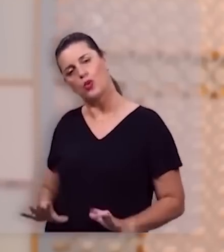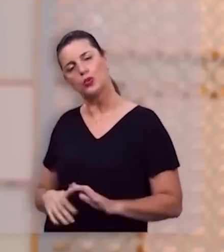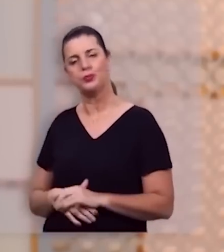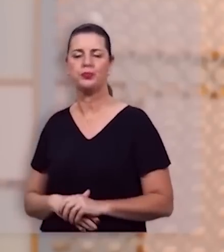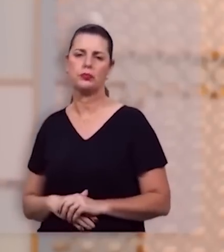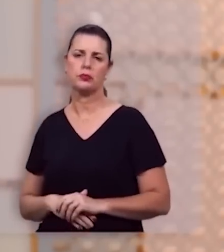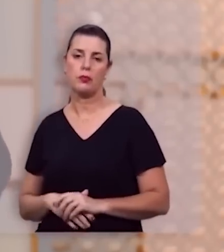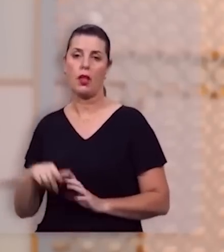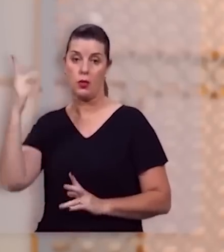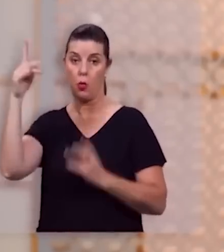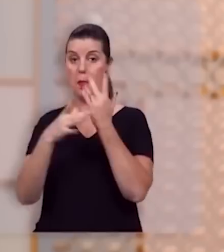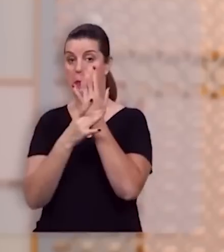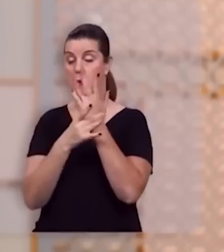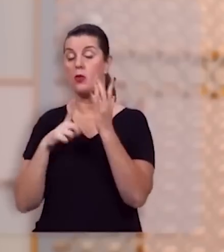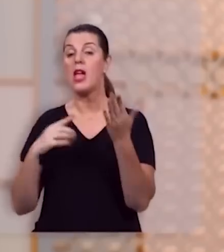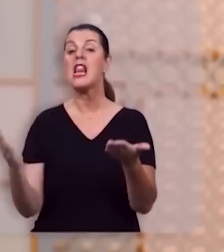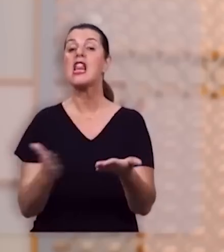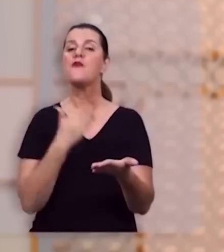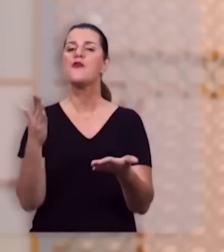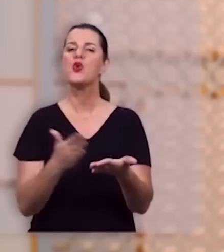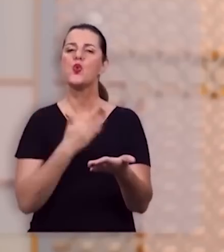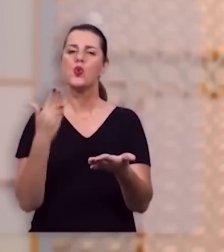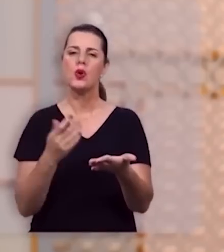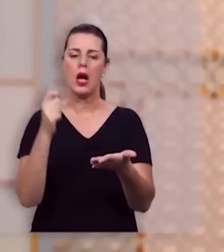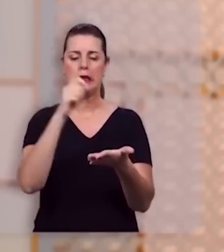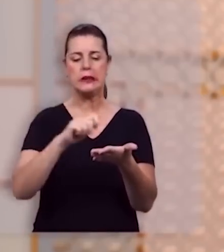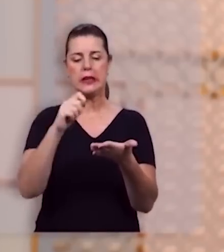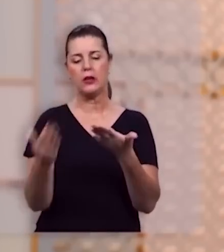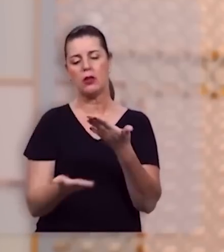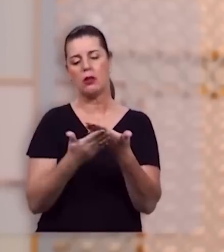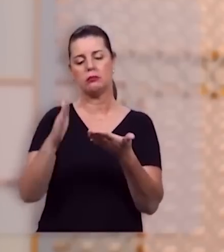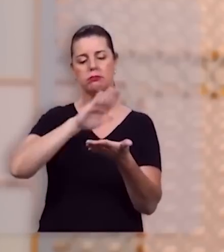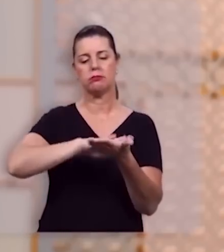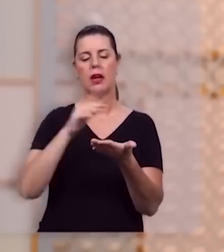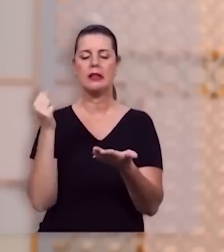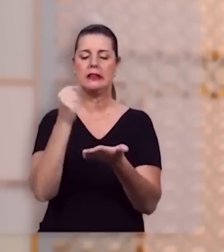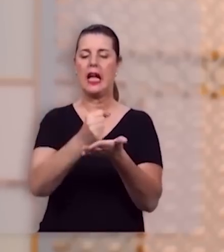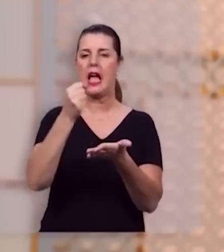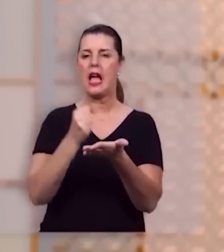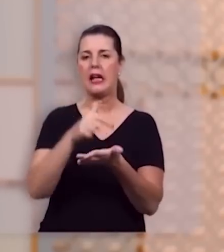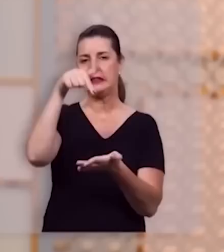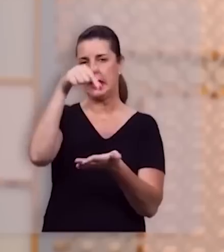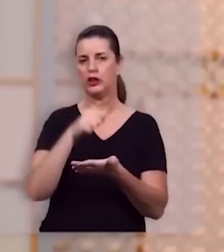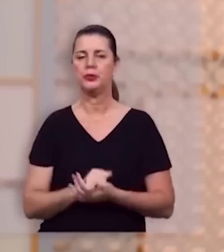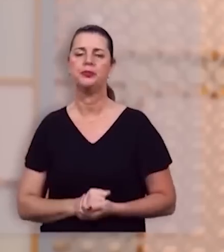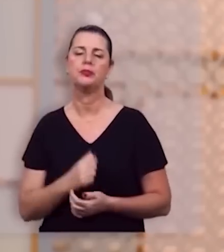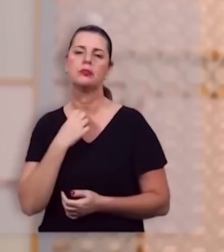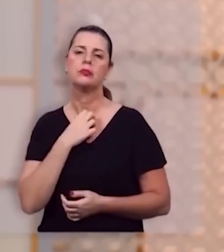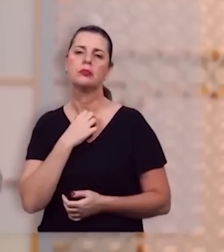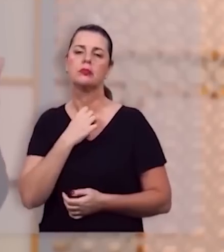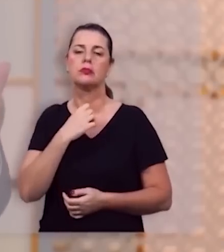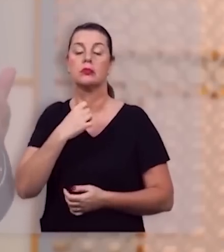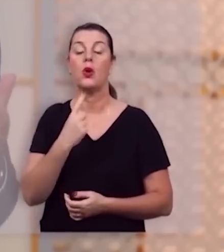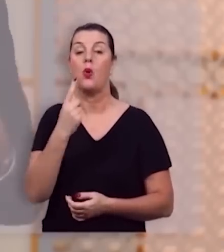E ele tem nas suas mãos um livro, escrito por dentro e por fora, de todo selado com sete selos. E